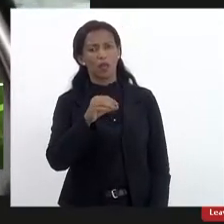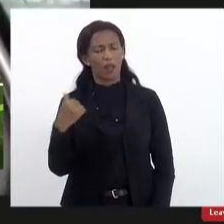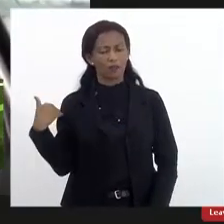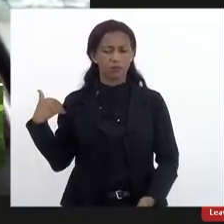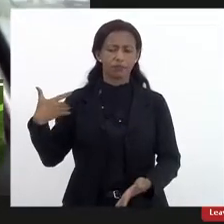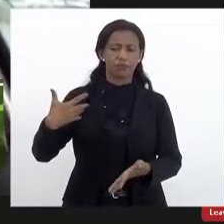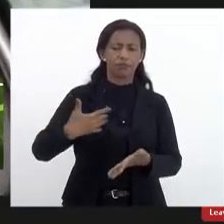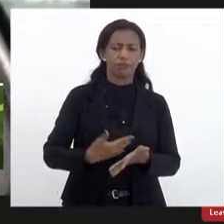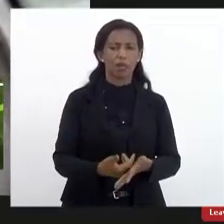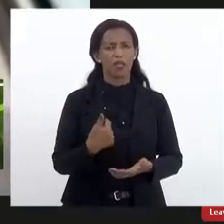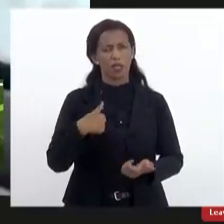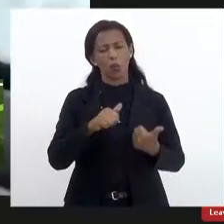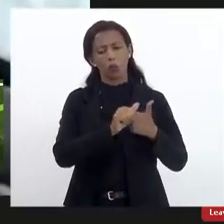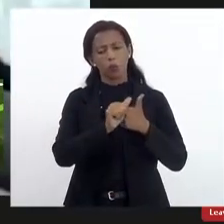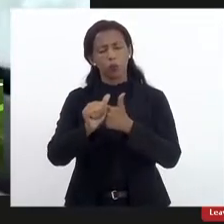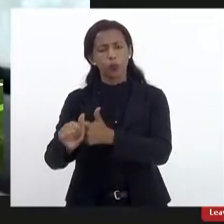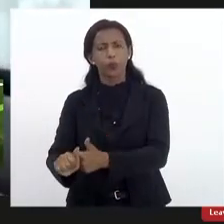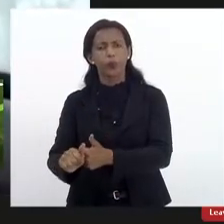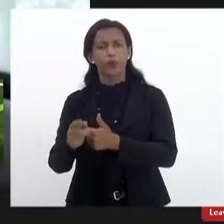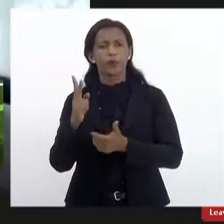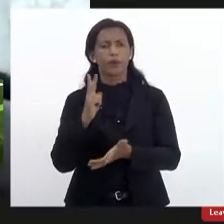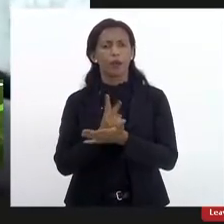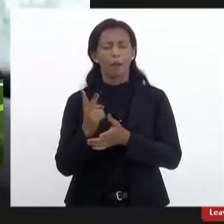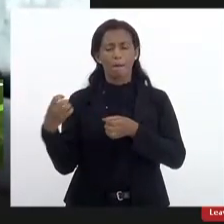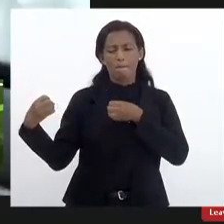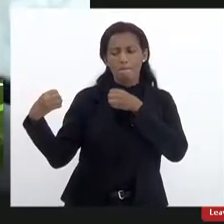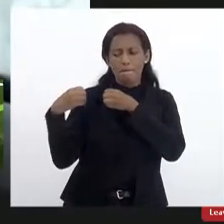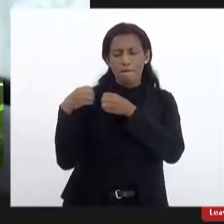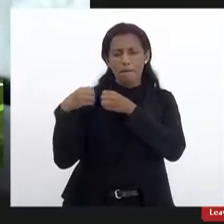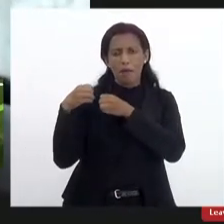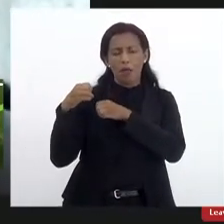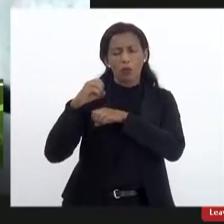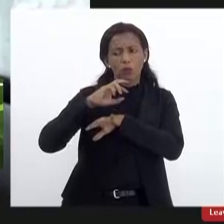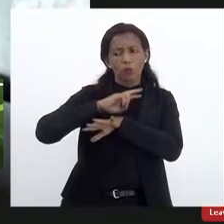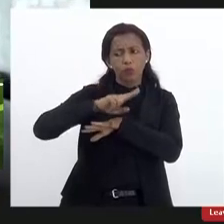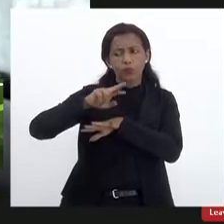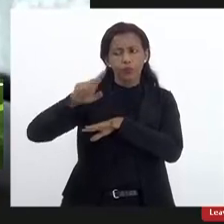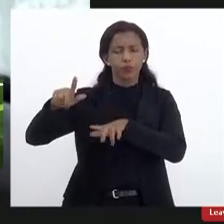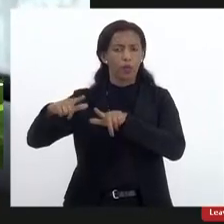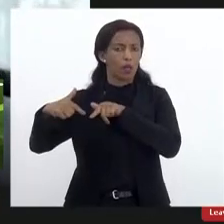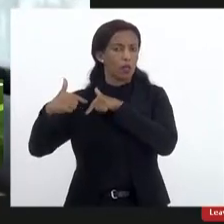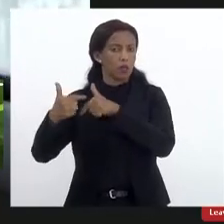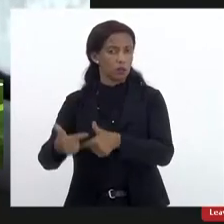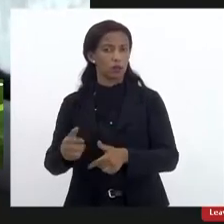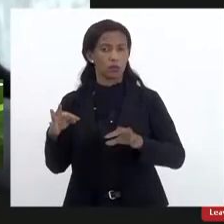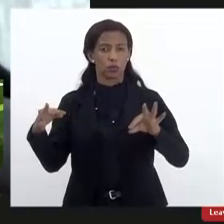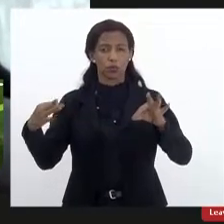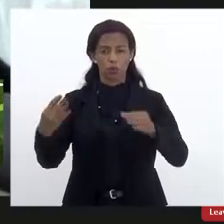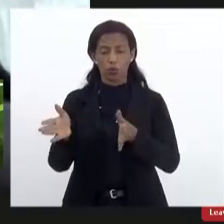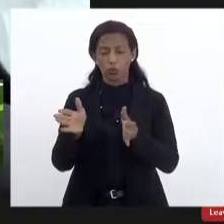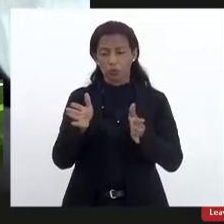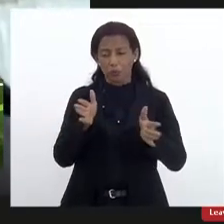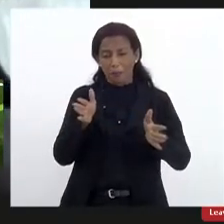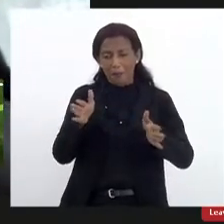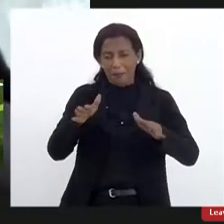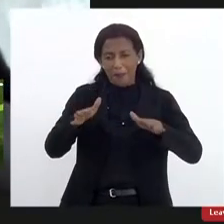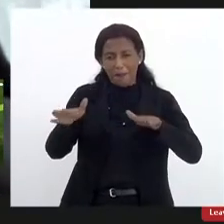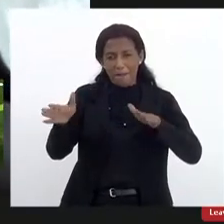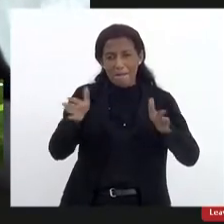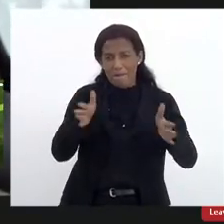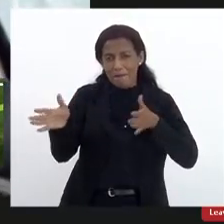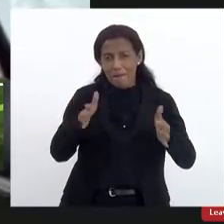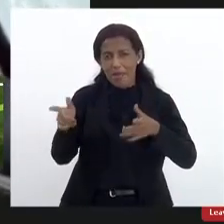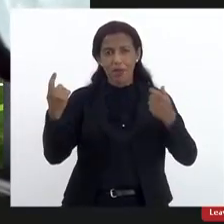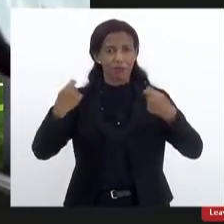buscando e eu acompanho de perto todas essas ações todos os meios necessários para que ele